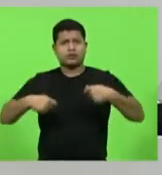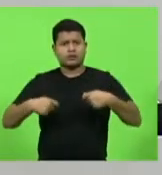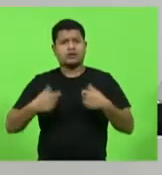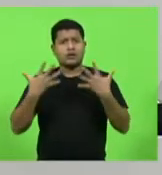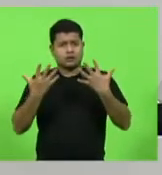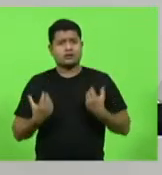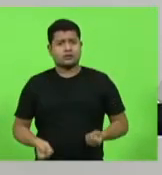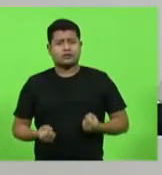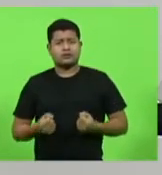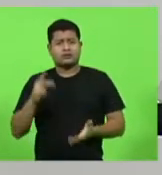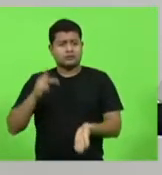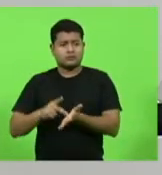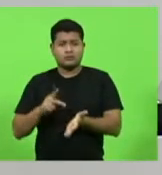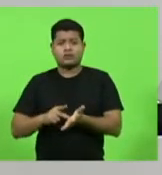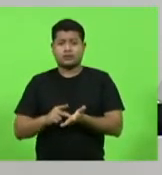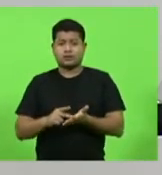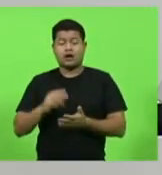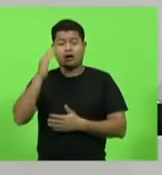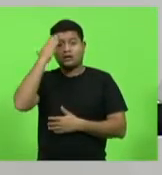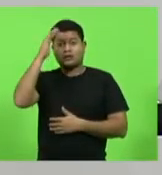e saber o que isso significa.